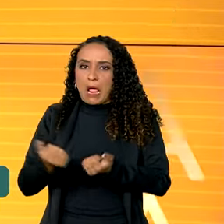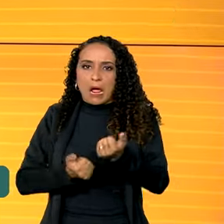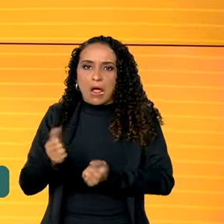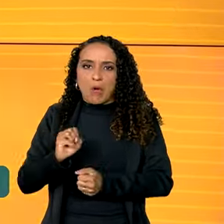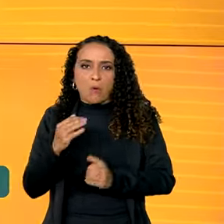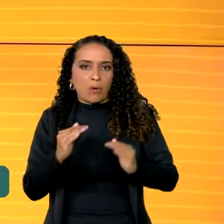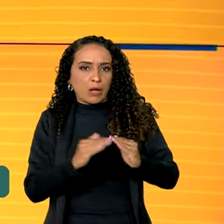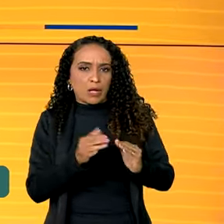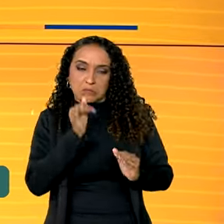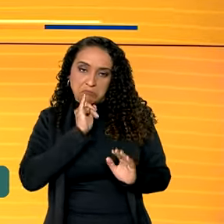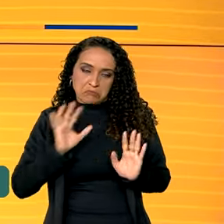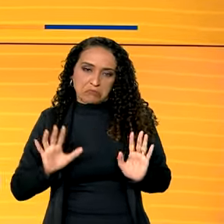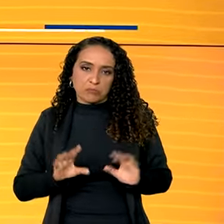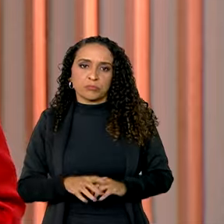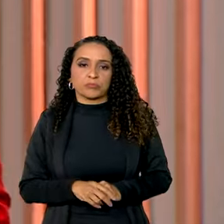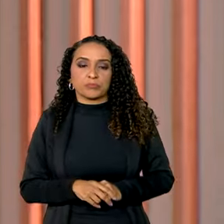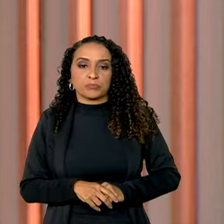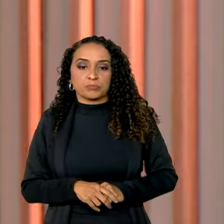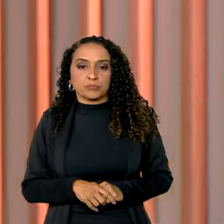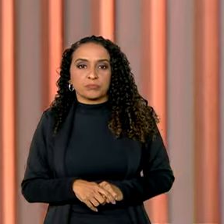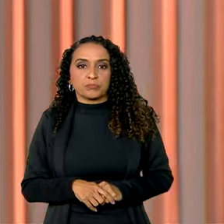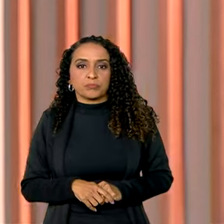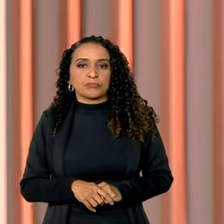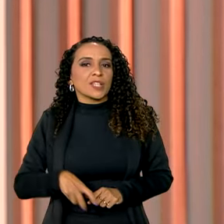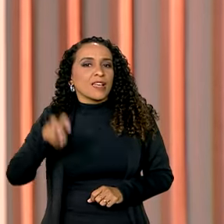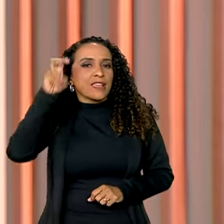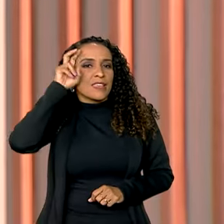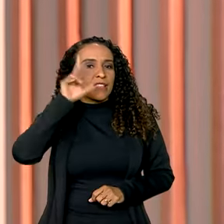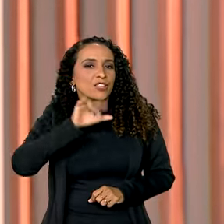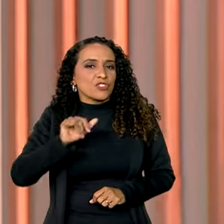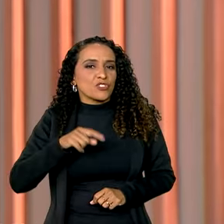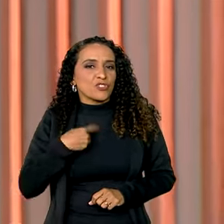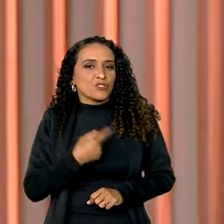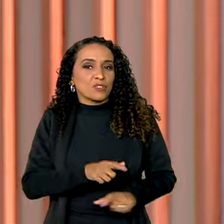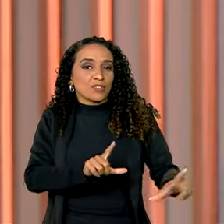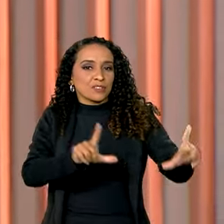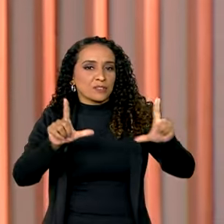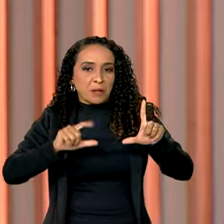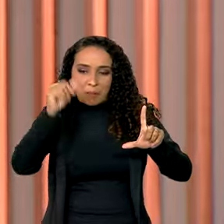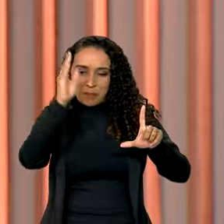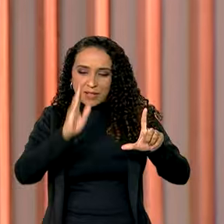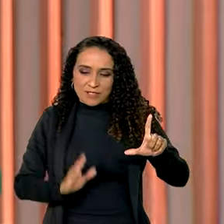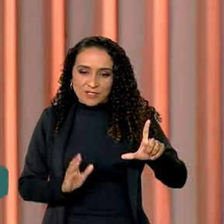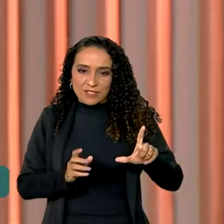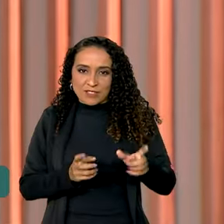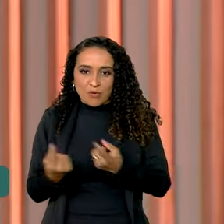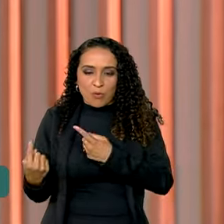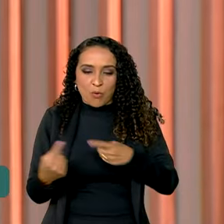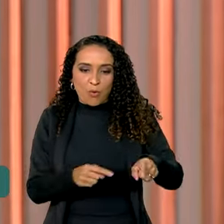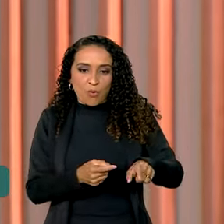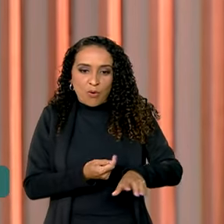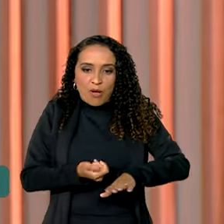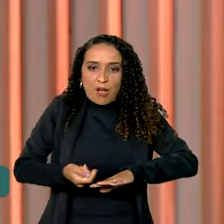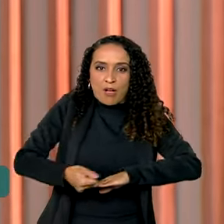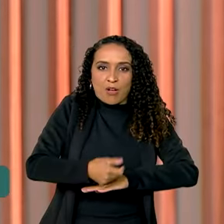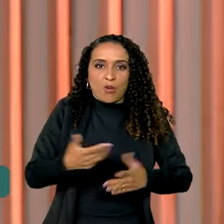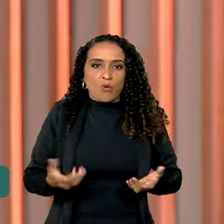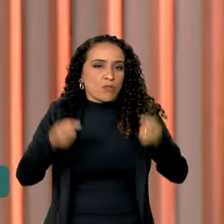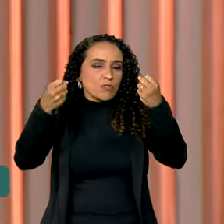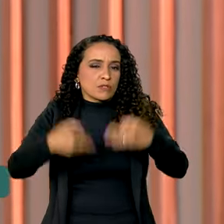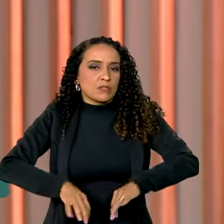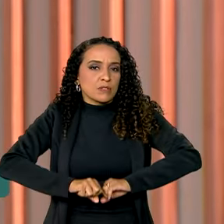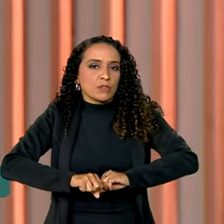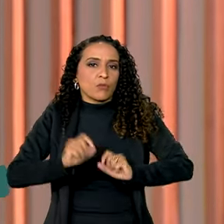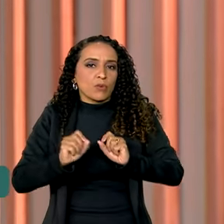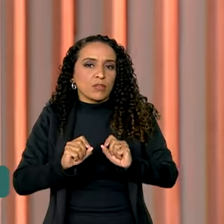de uma casa, por exemplo. E quinta-feira é dia do nosso quadro Brasil contra a Fake. E hoje a gente esclarece